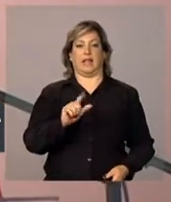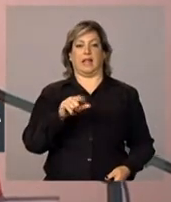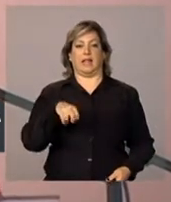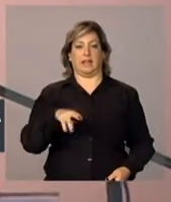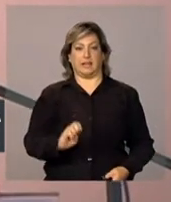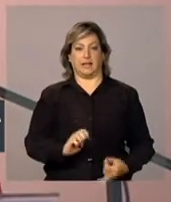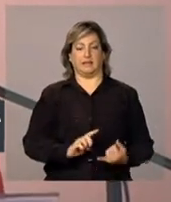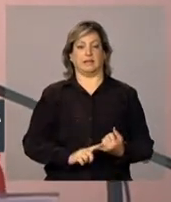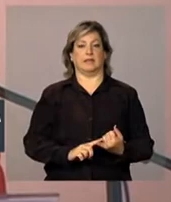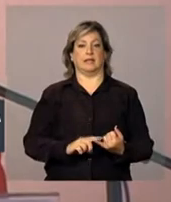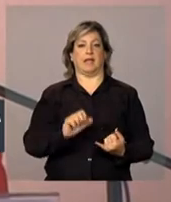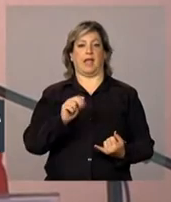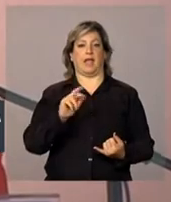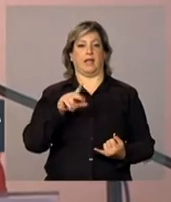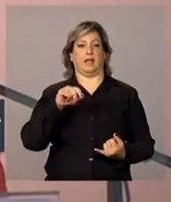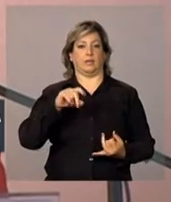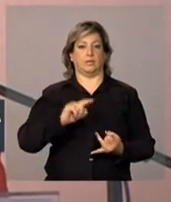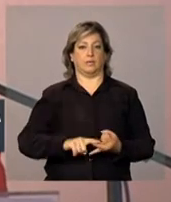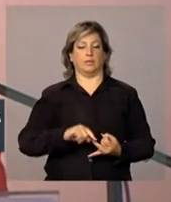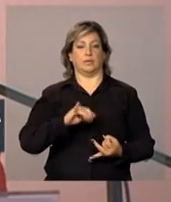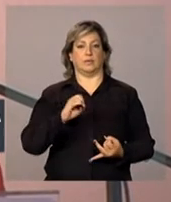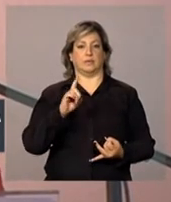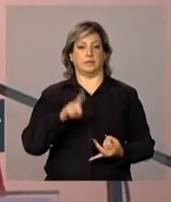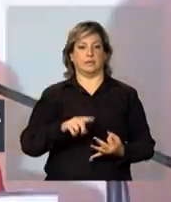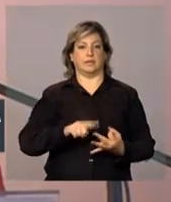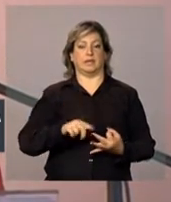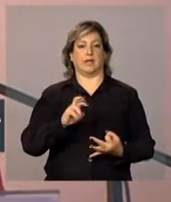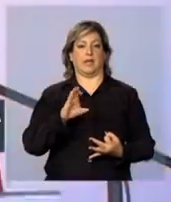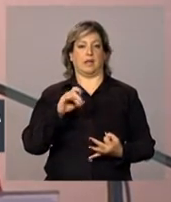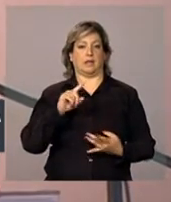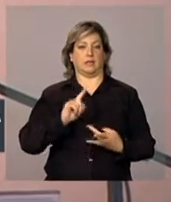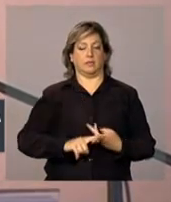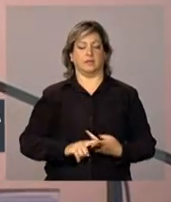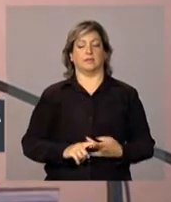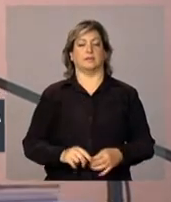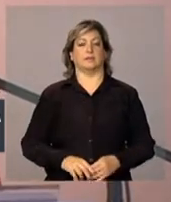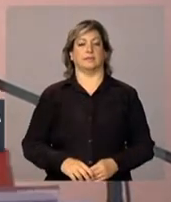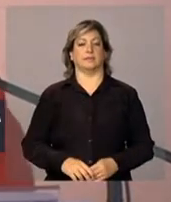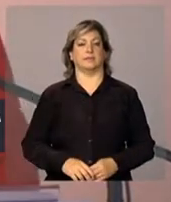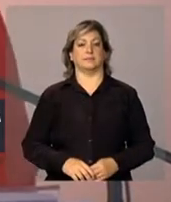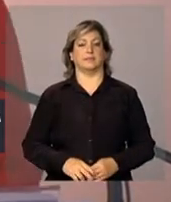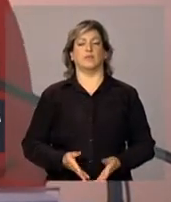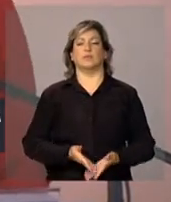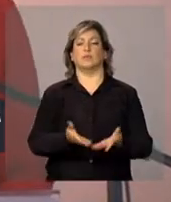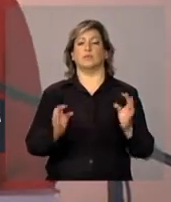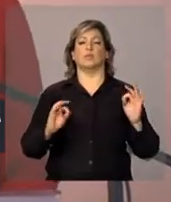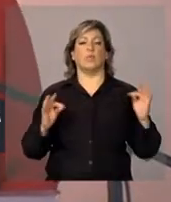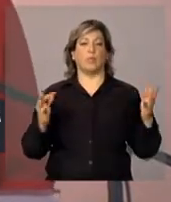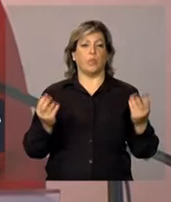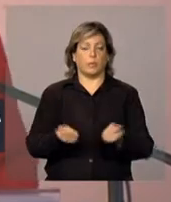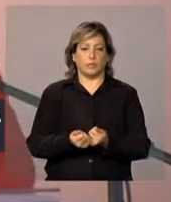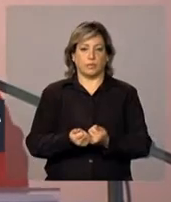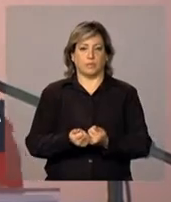Correia, Arlindo Chinagla, José Mentor, Ricardo Izar, por todas,